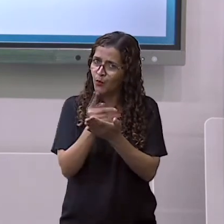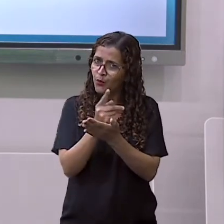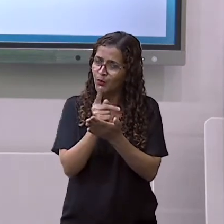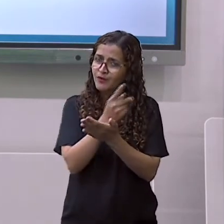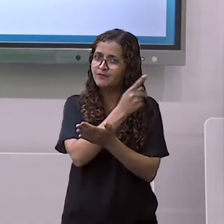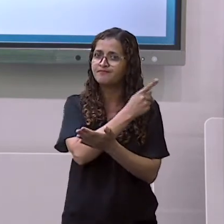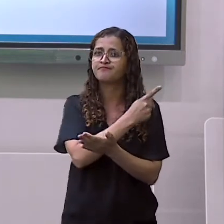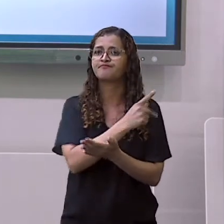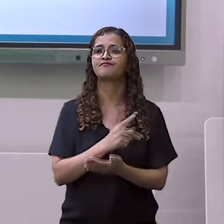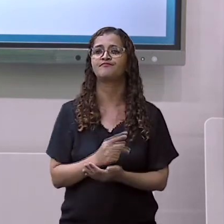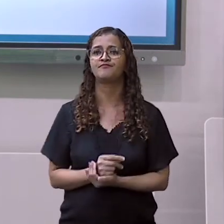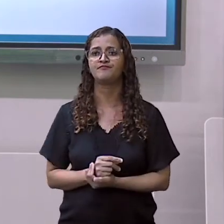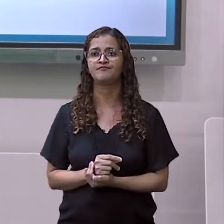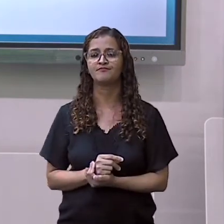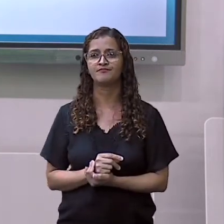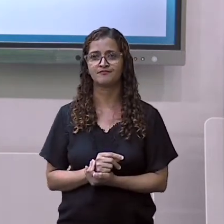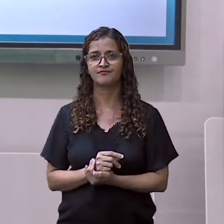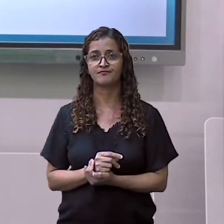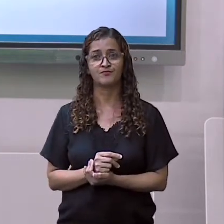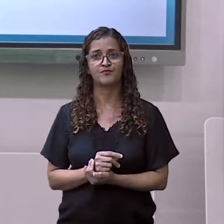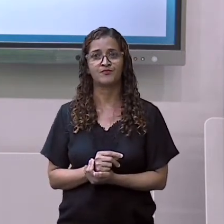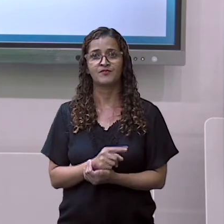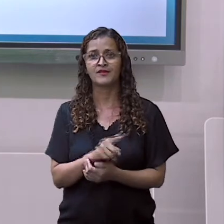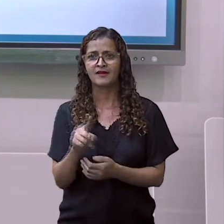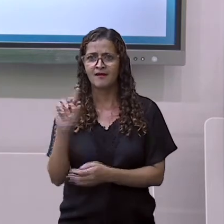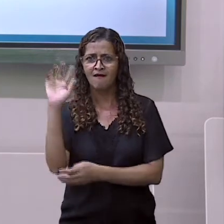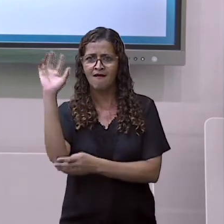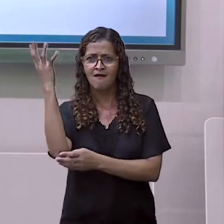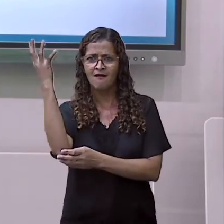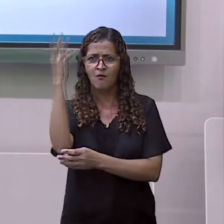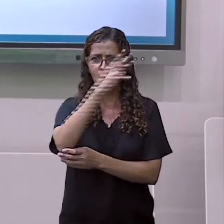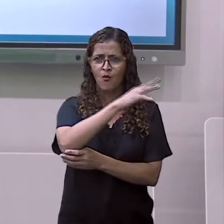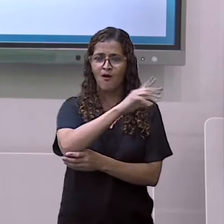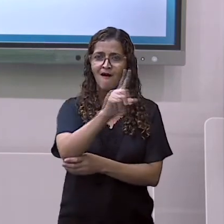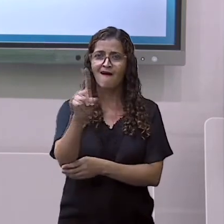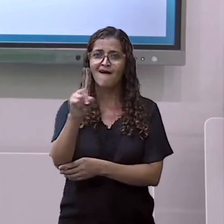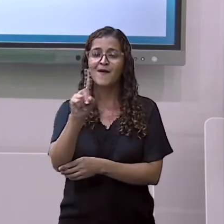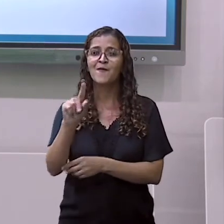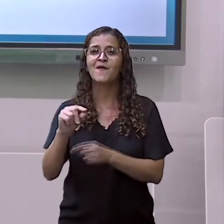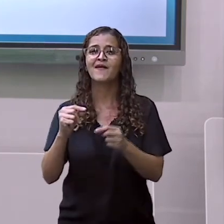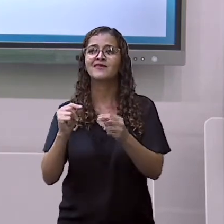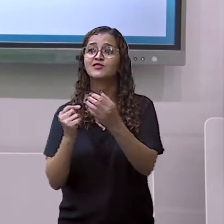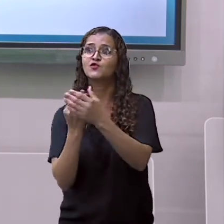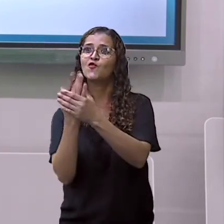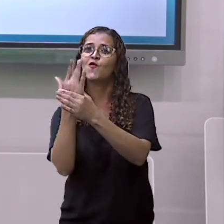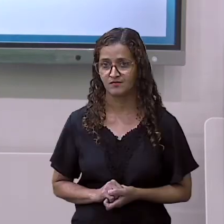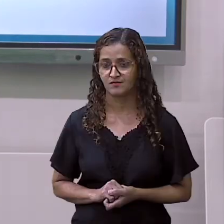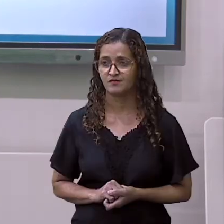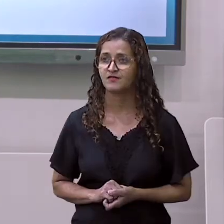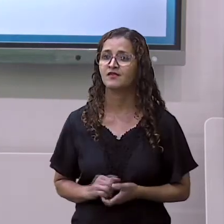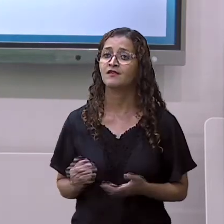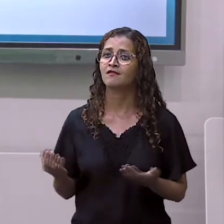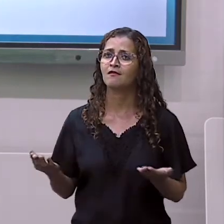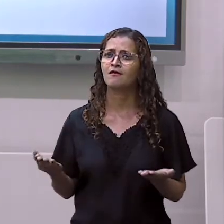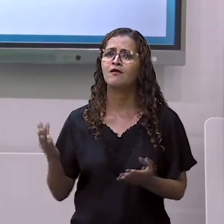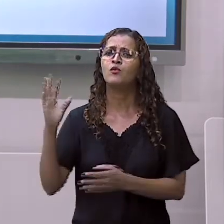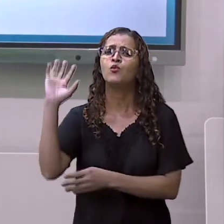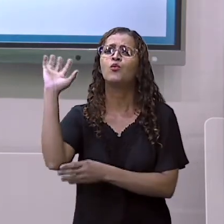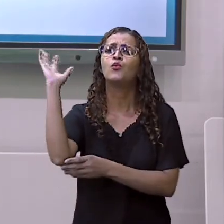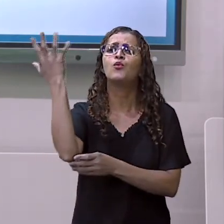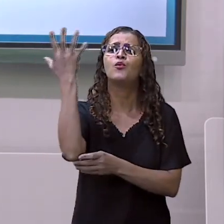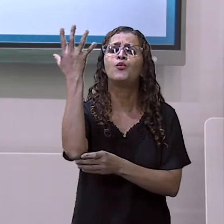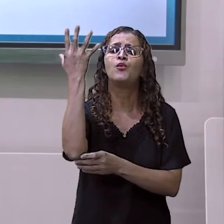a planta morreu? Não, que ela vai brotar novamente. Não é assim? Vamos para a próxima. Em qual